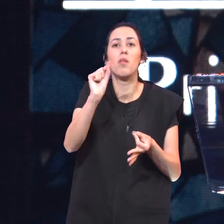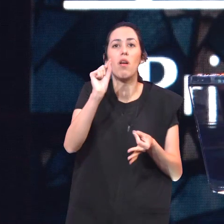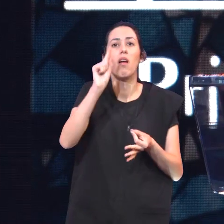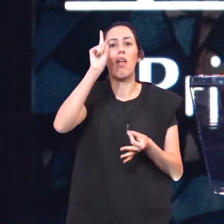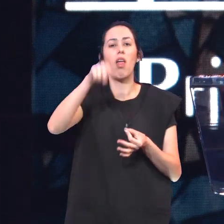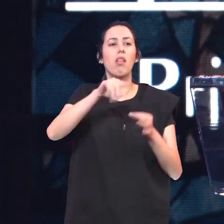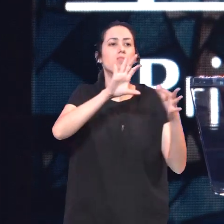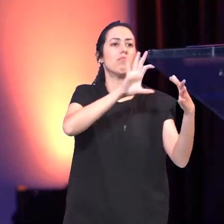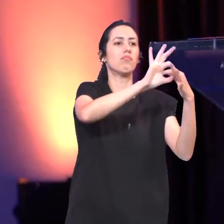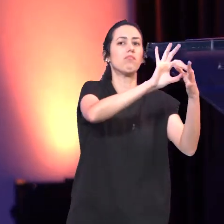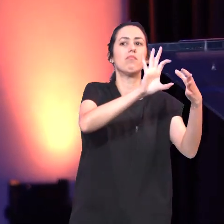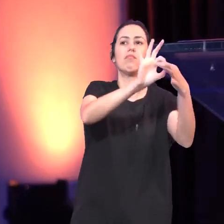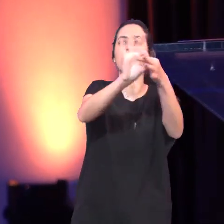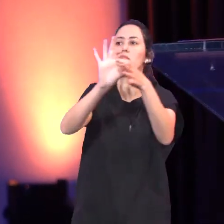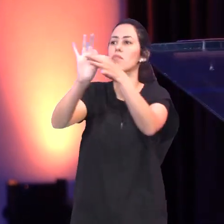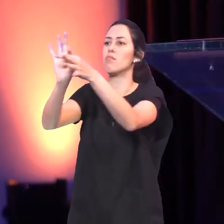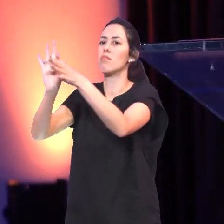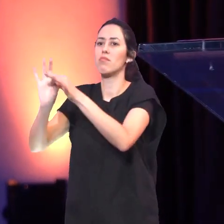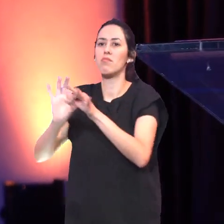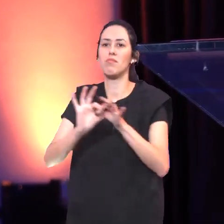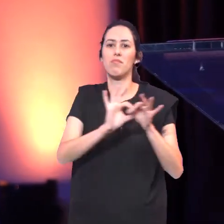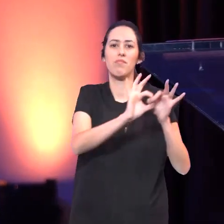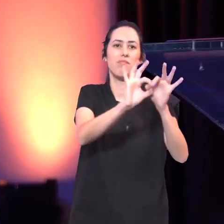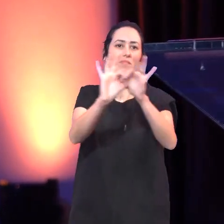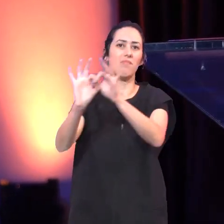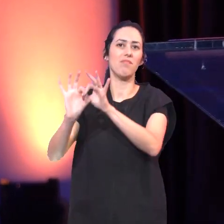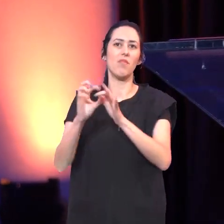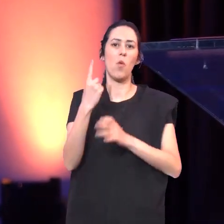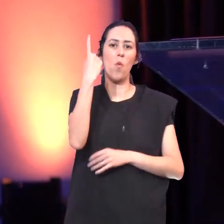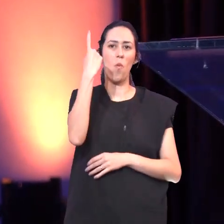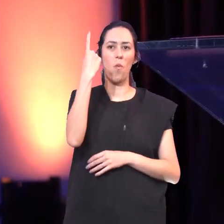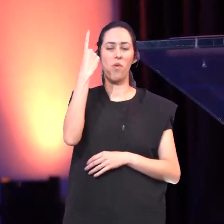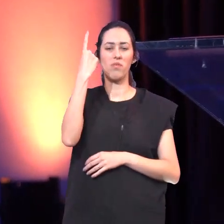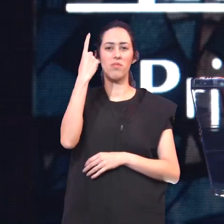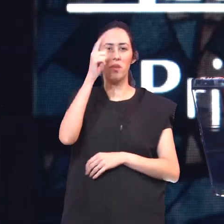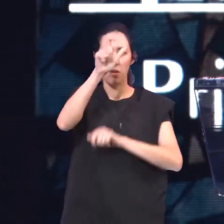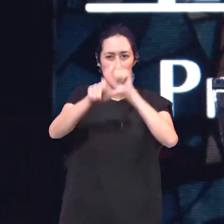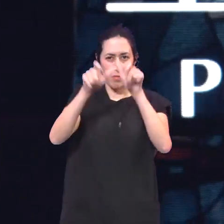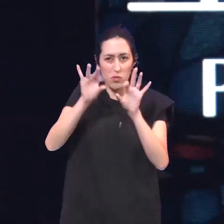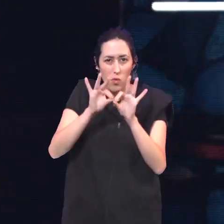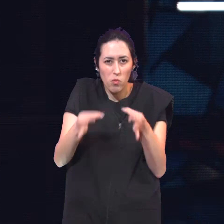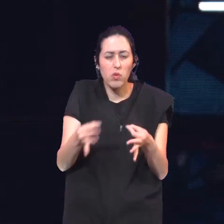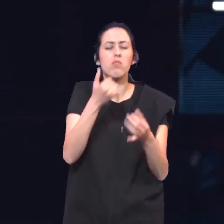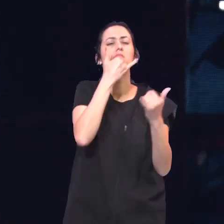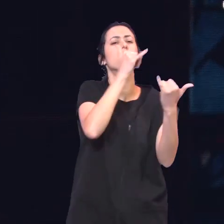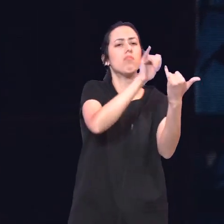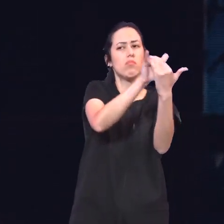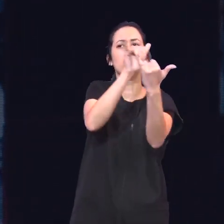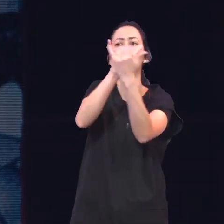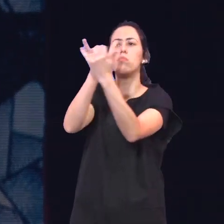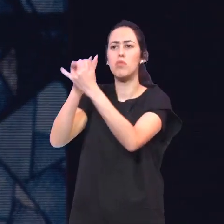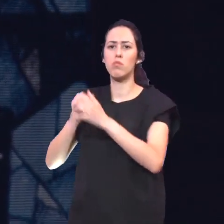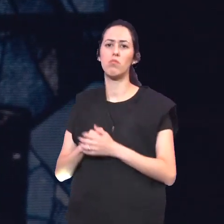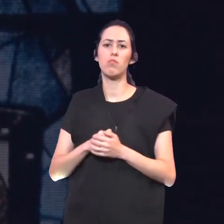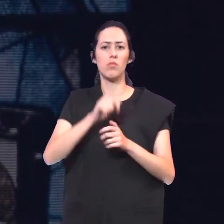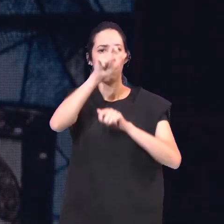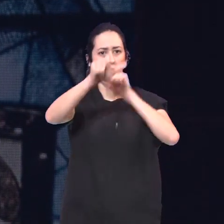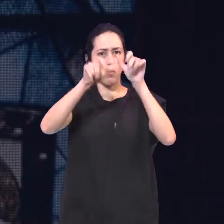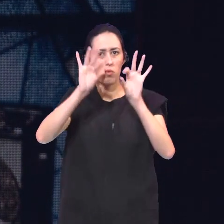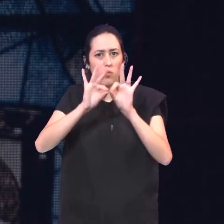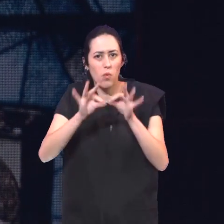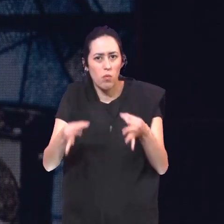Os humildes Eles perdoam Os humildes São vulneráveis